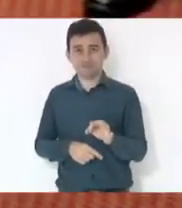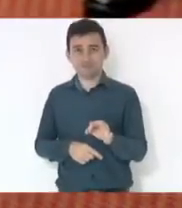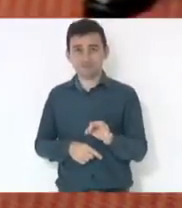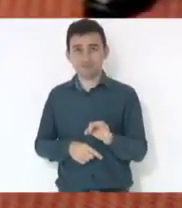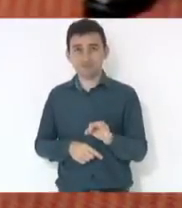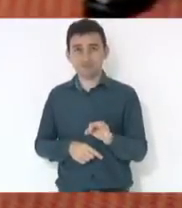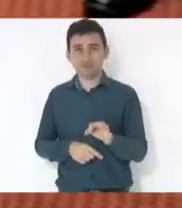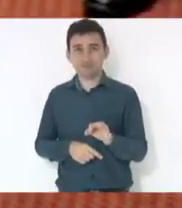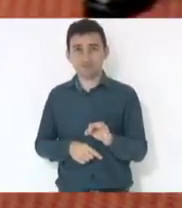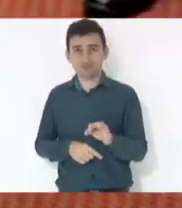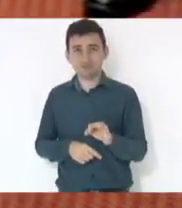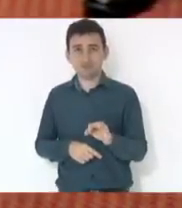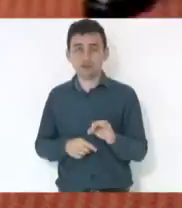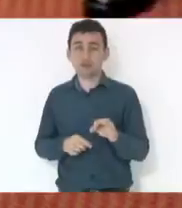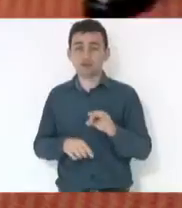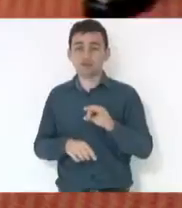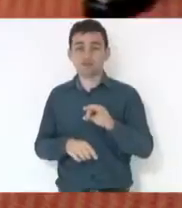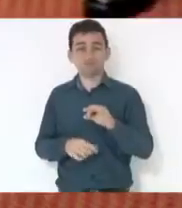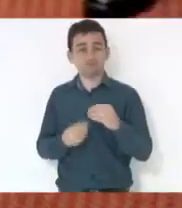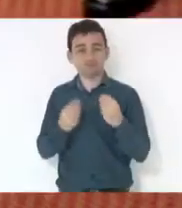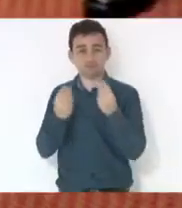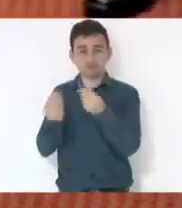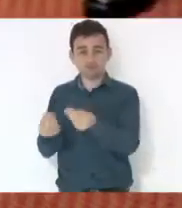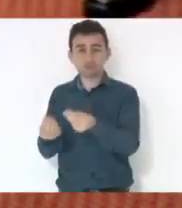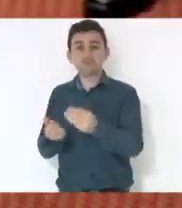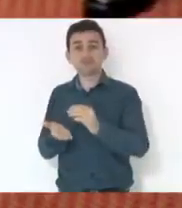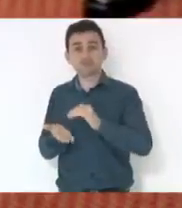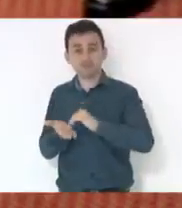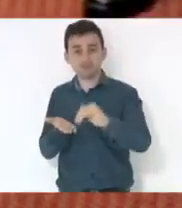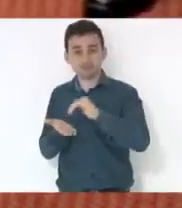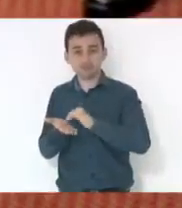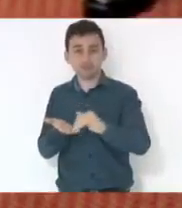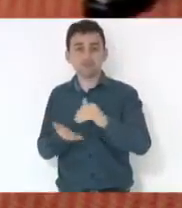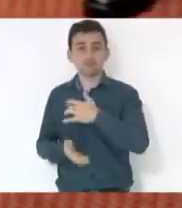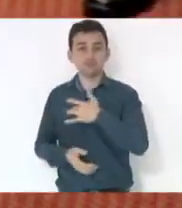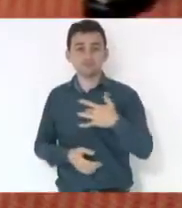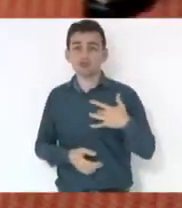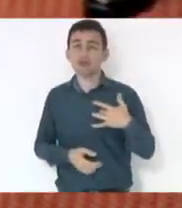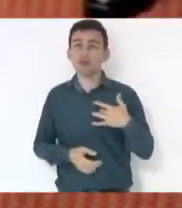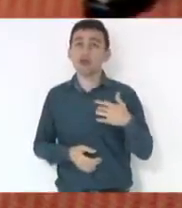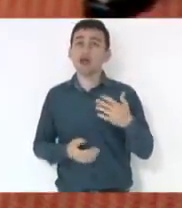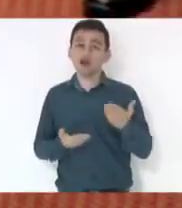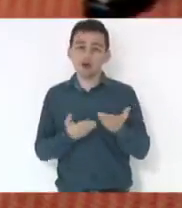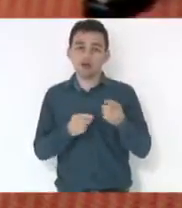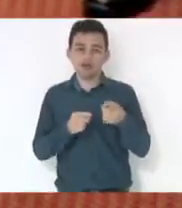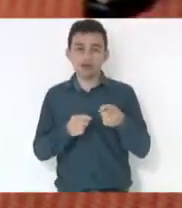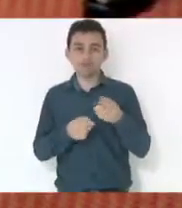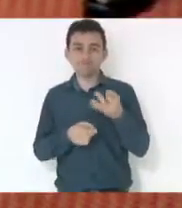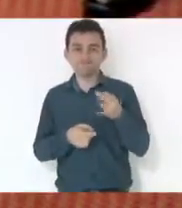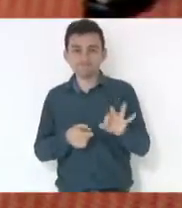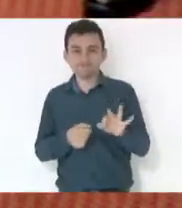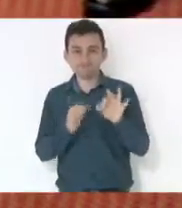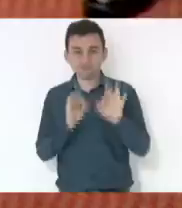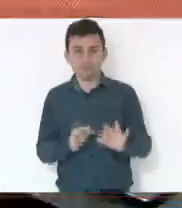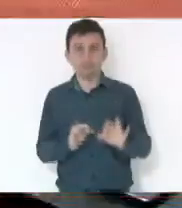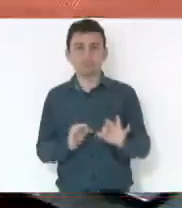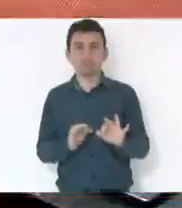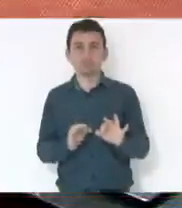a Secretaria da Saúde. Eu entendo que ele corrige, mas também concordo